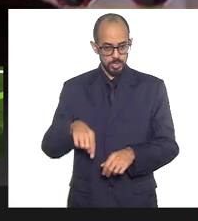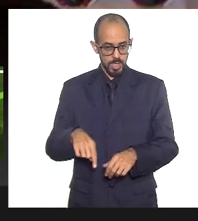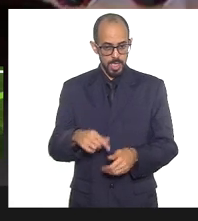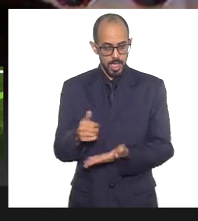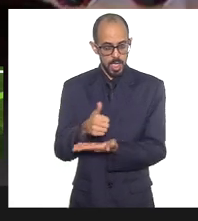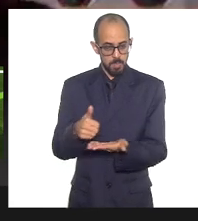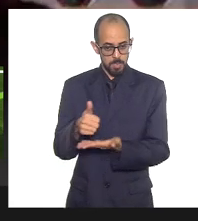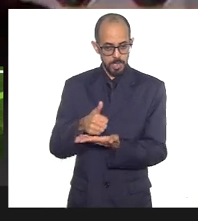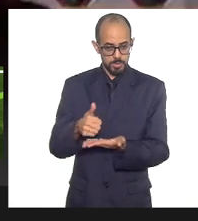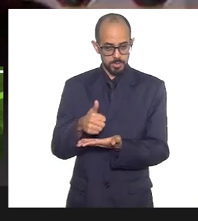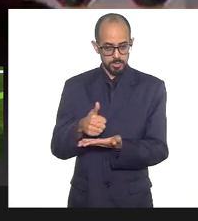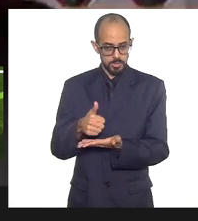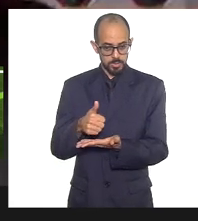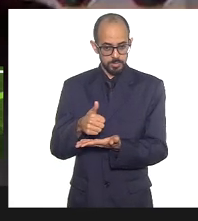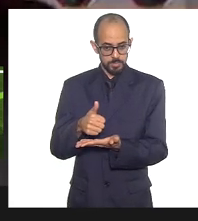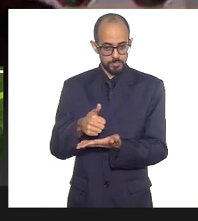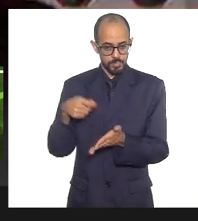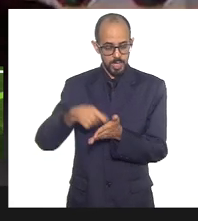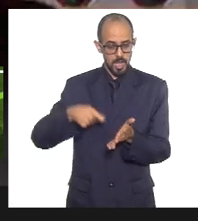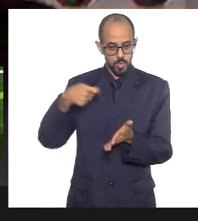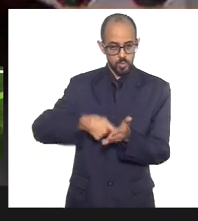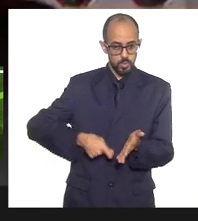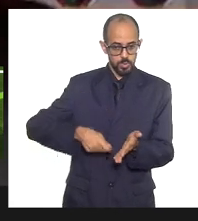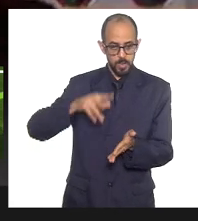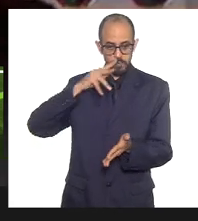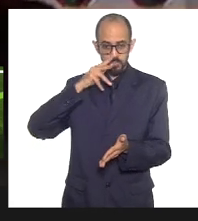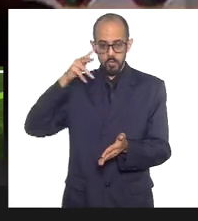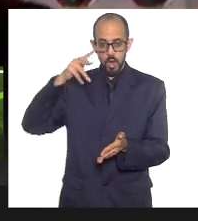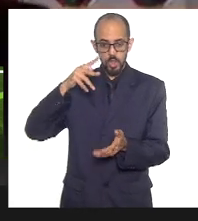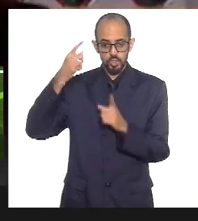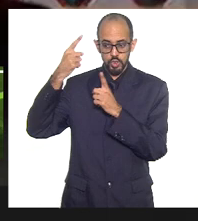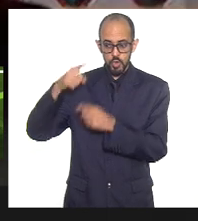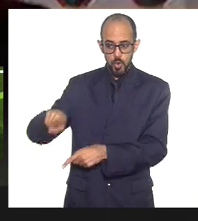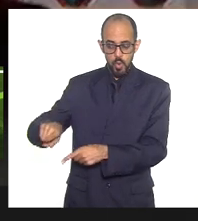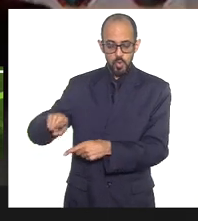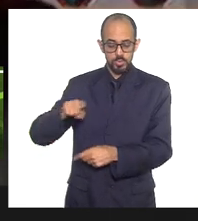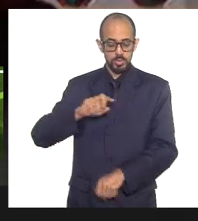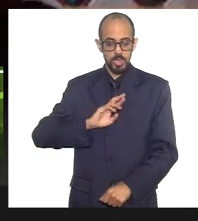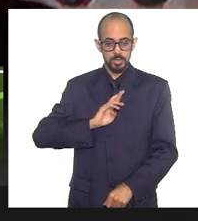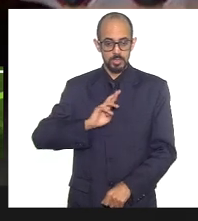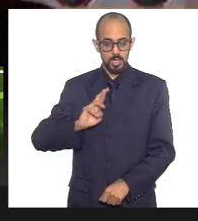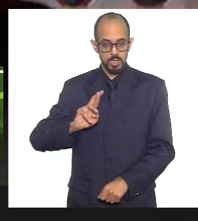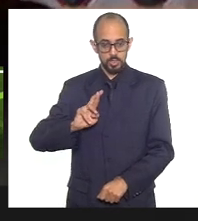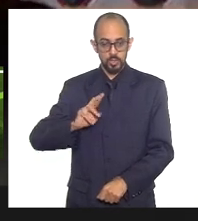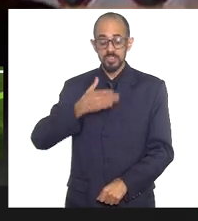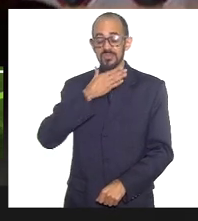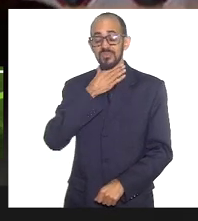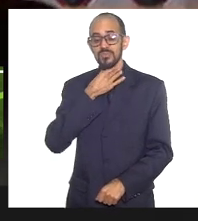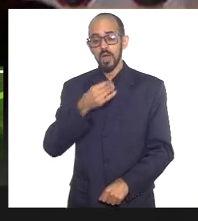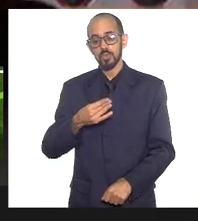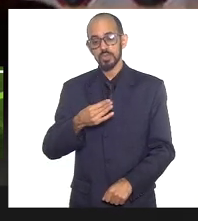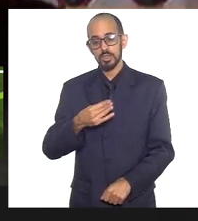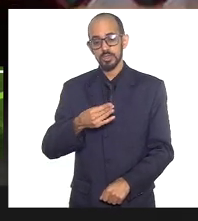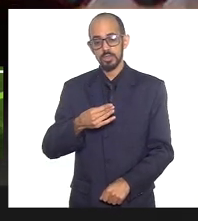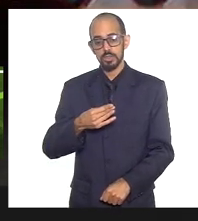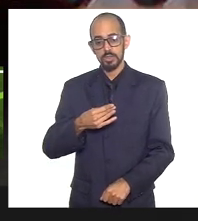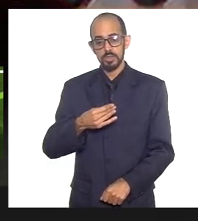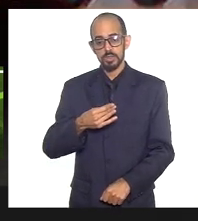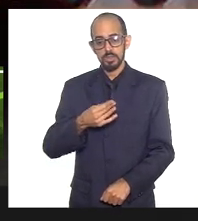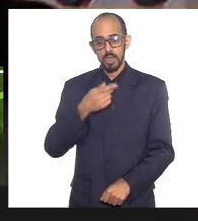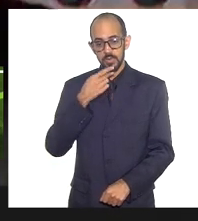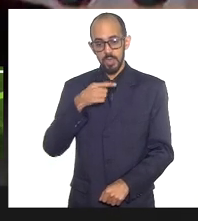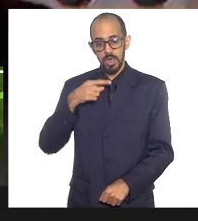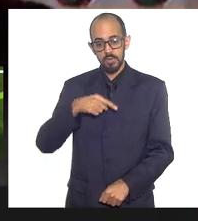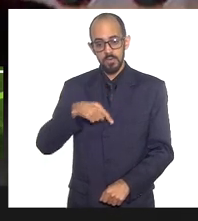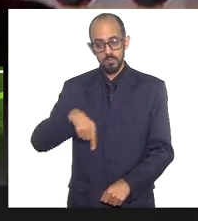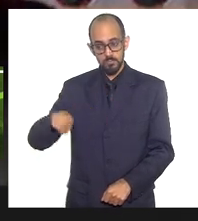era a luta ferrenha contra os religiosos hipócritas e ele dizia faça o